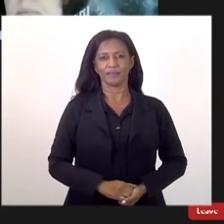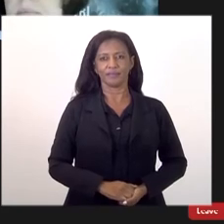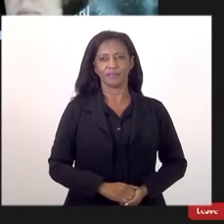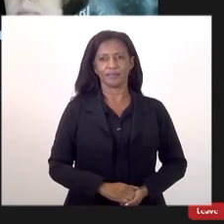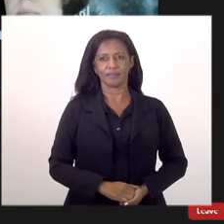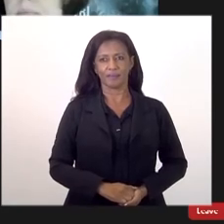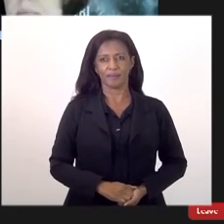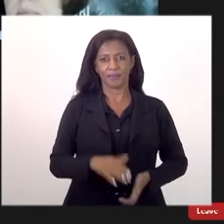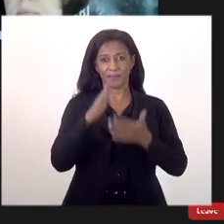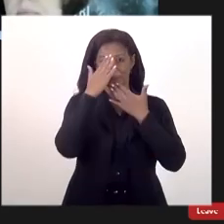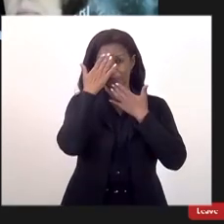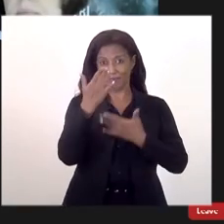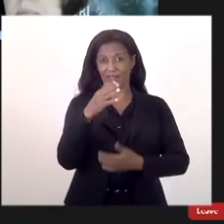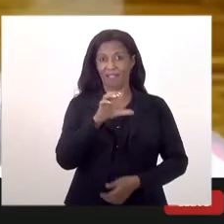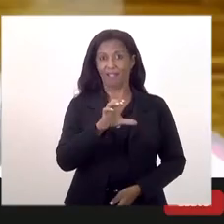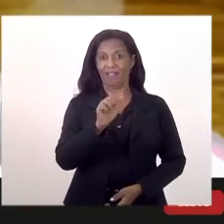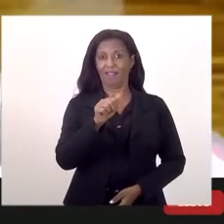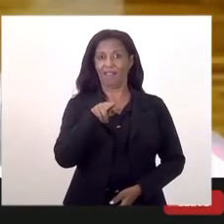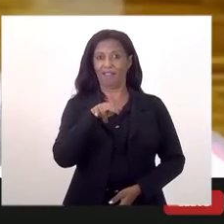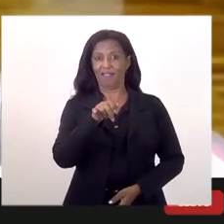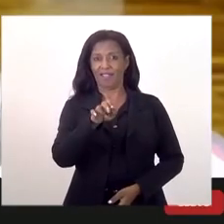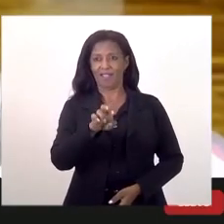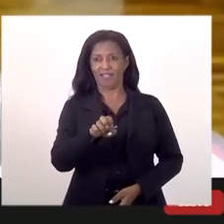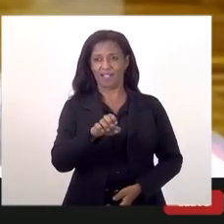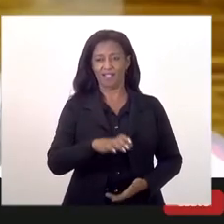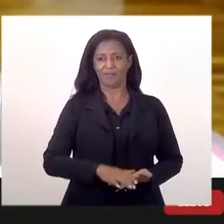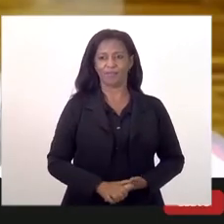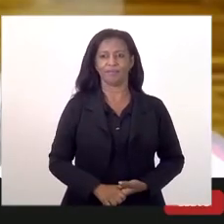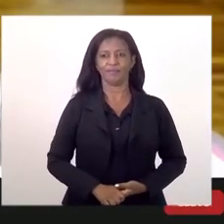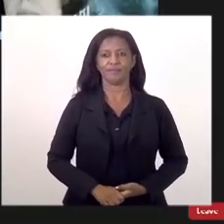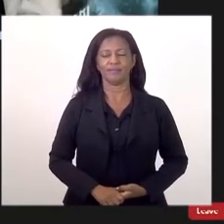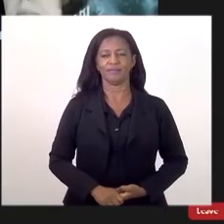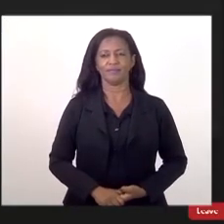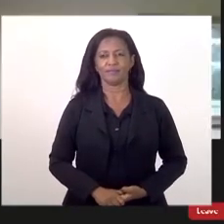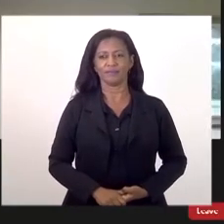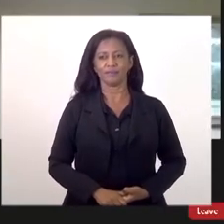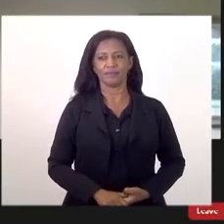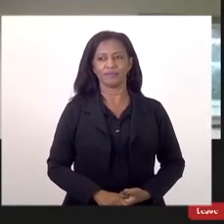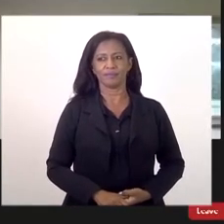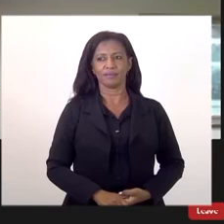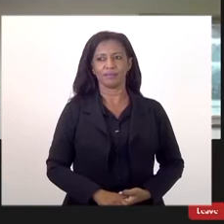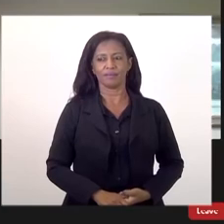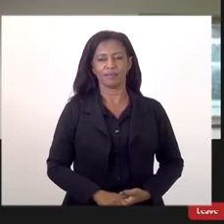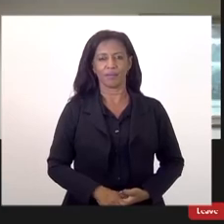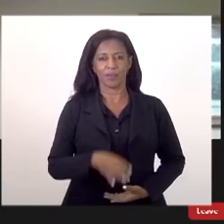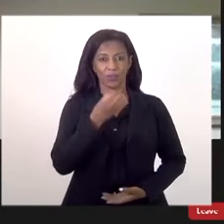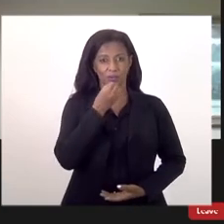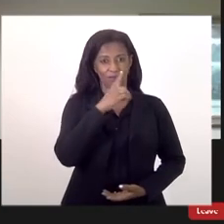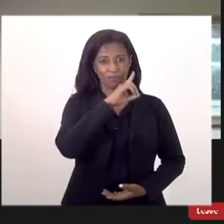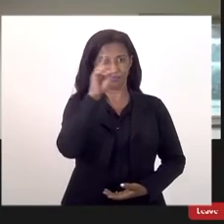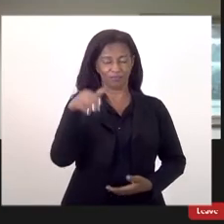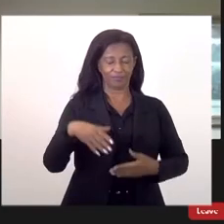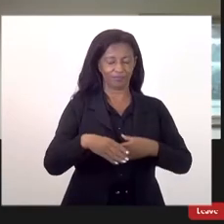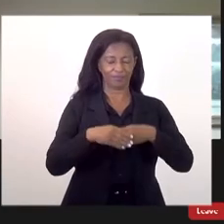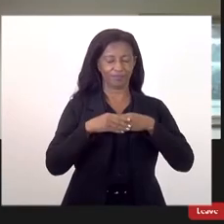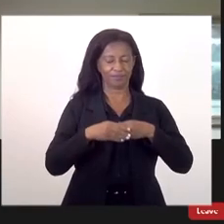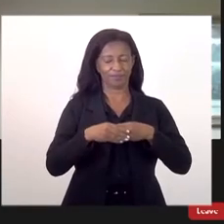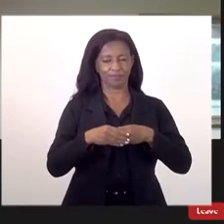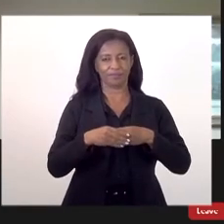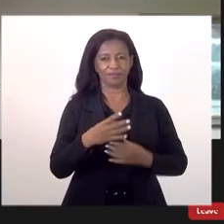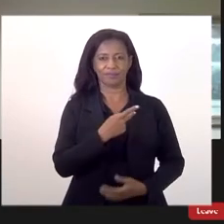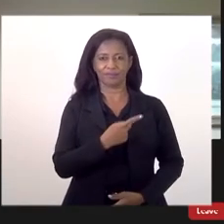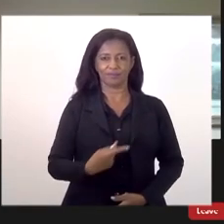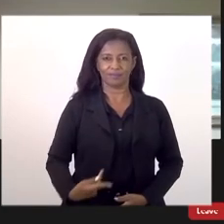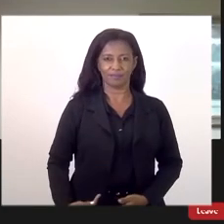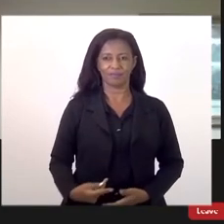Obrigado Carine Leandro Damasceno por favor Bom dia a todos cumprimento aqui o presidente